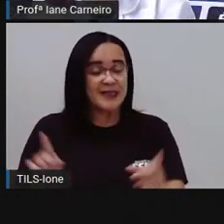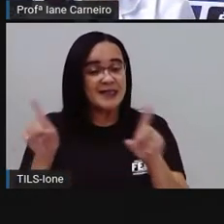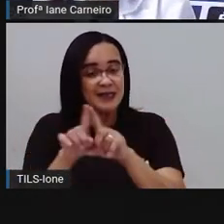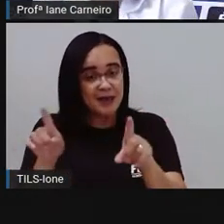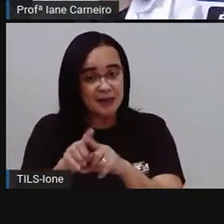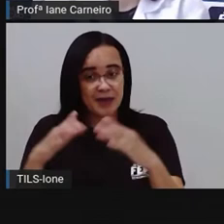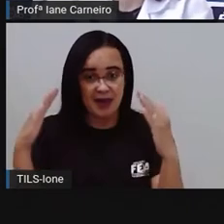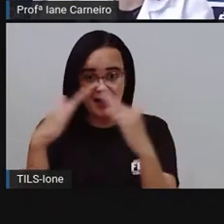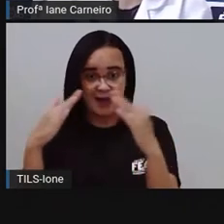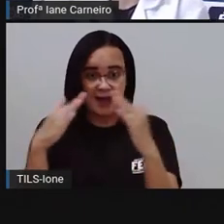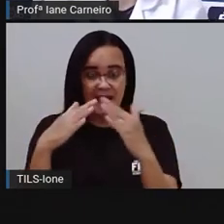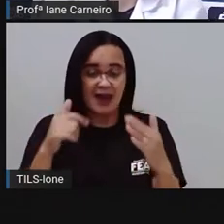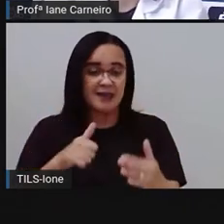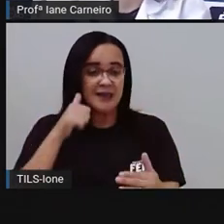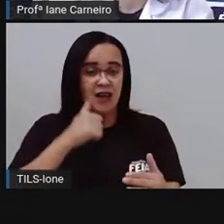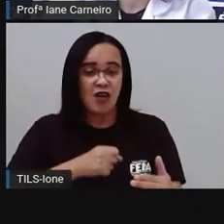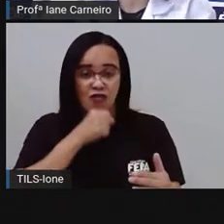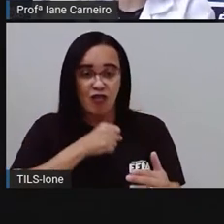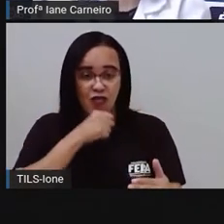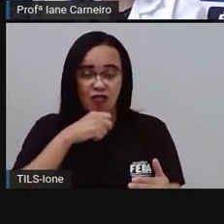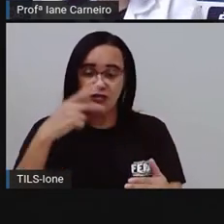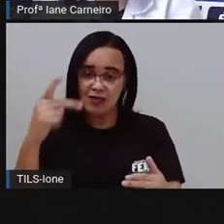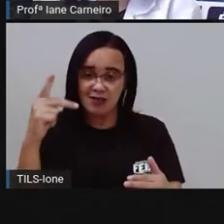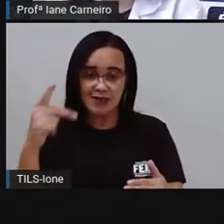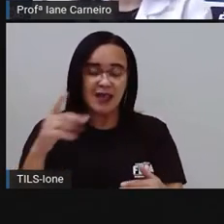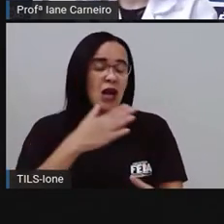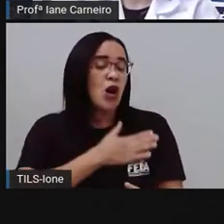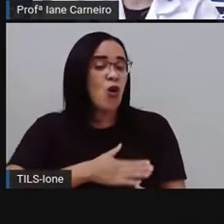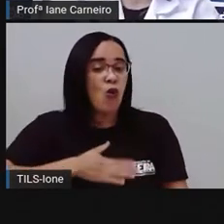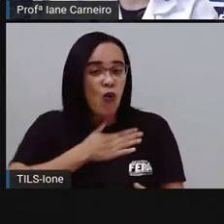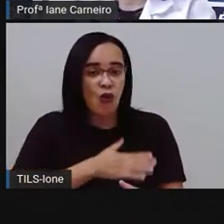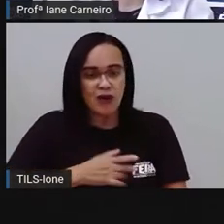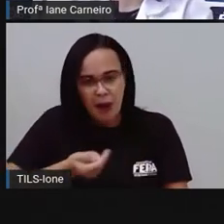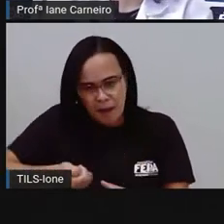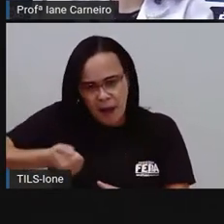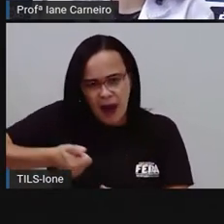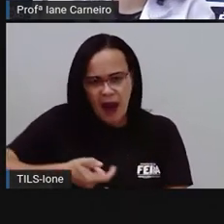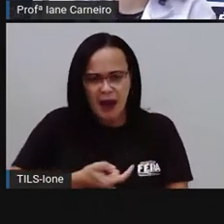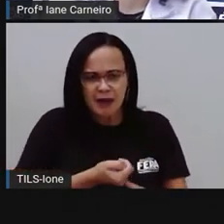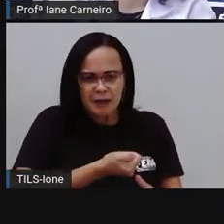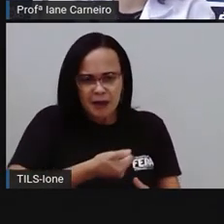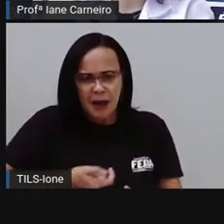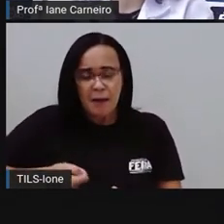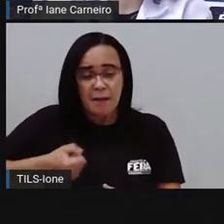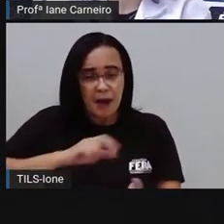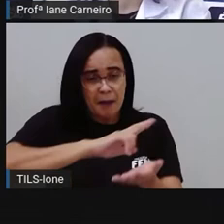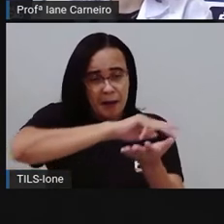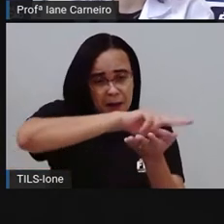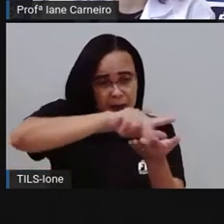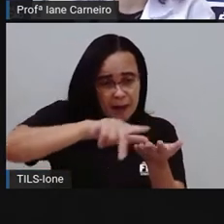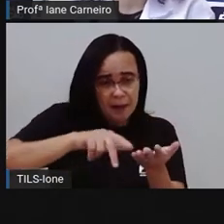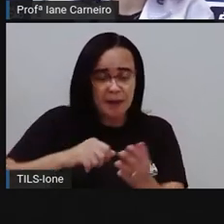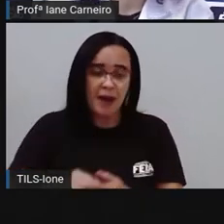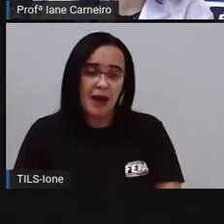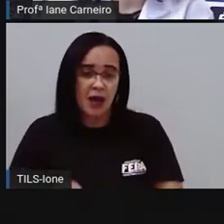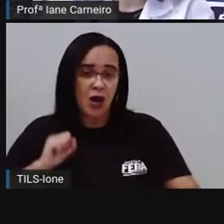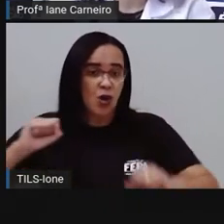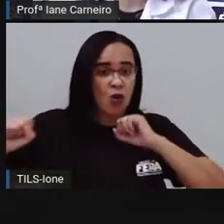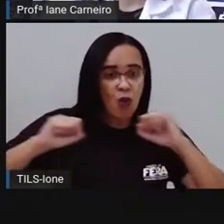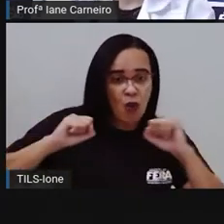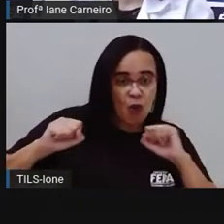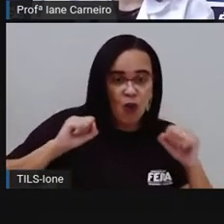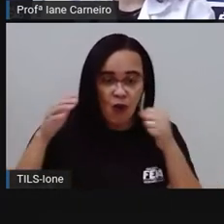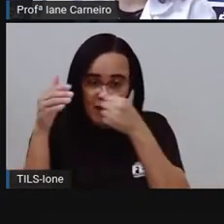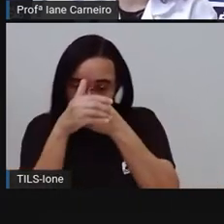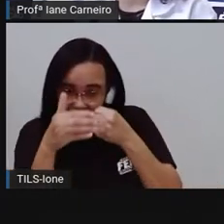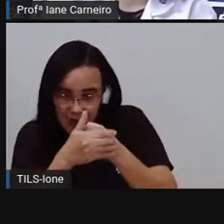praça, né? Porque lá a gente ficava brincando, brincava de gude, brincava de diversos brinquedos, de pega-pega, de esconde-esconde, né?